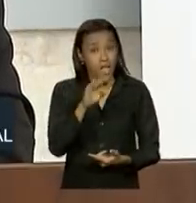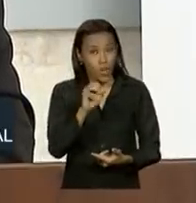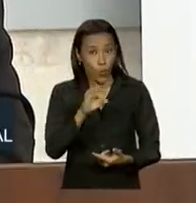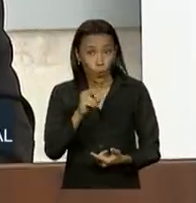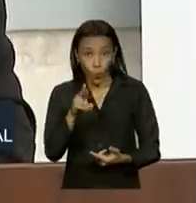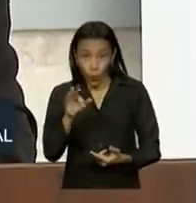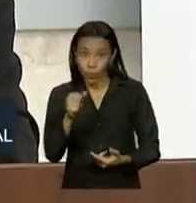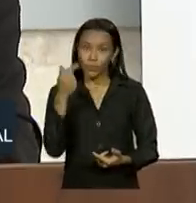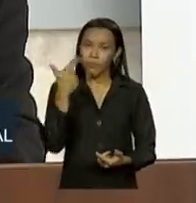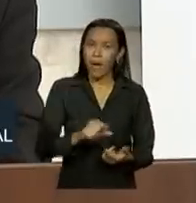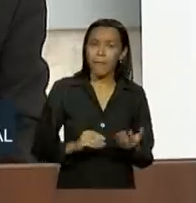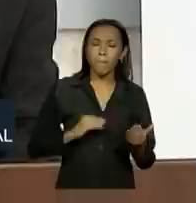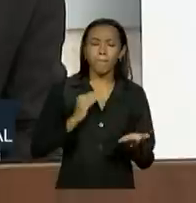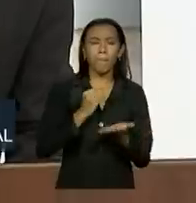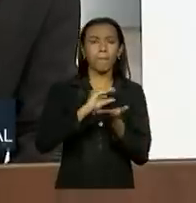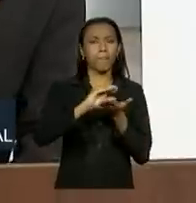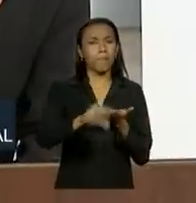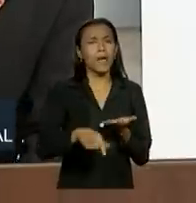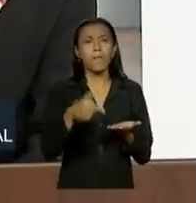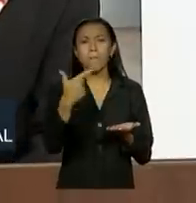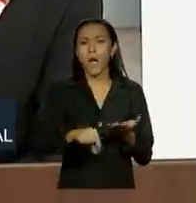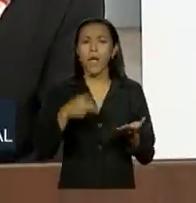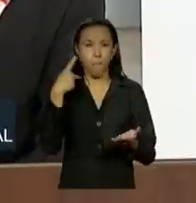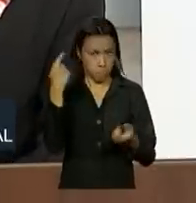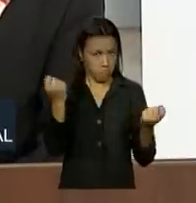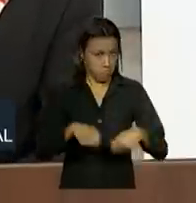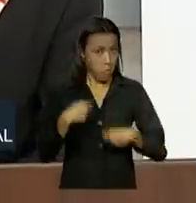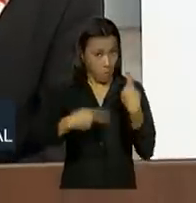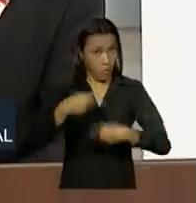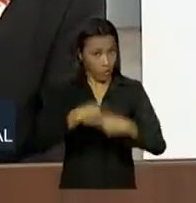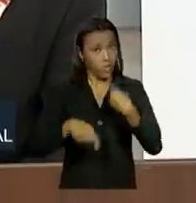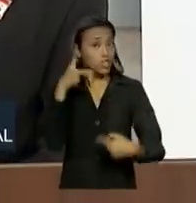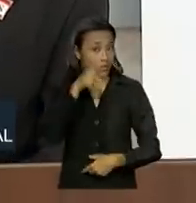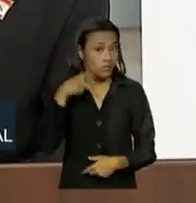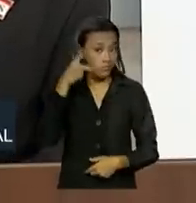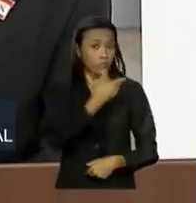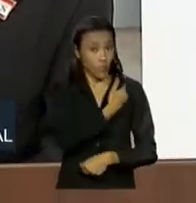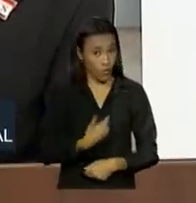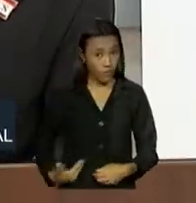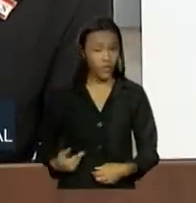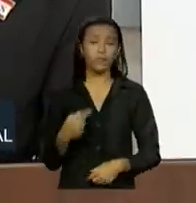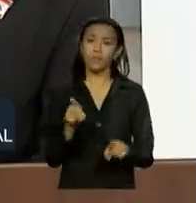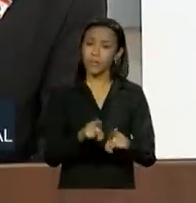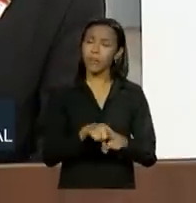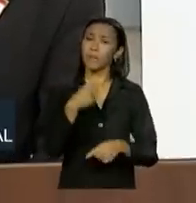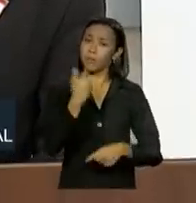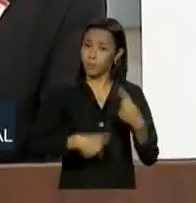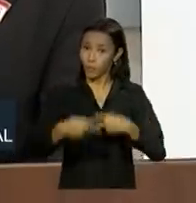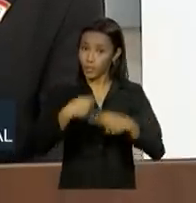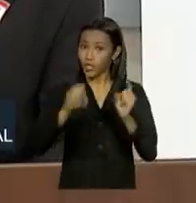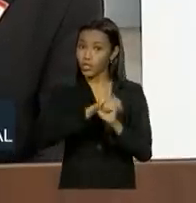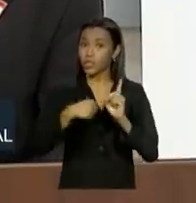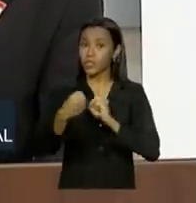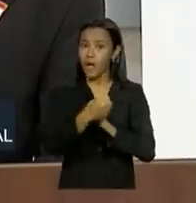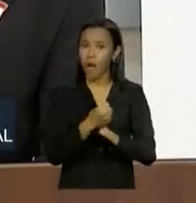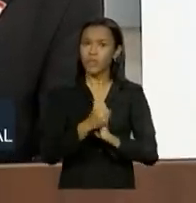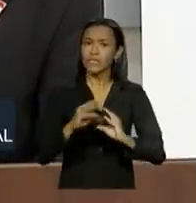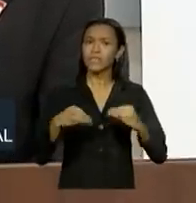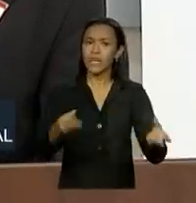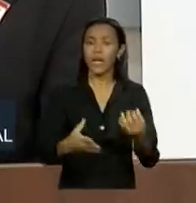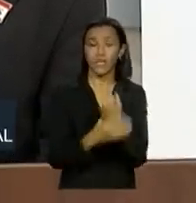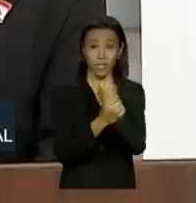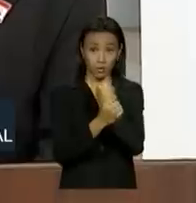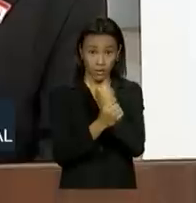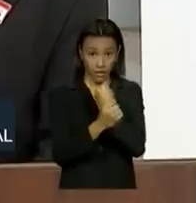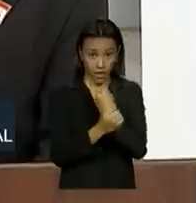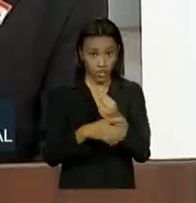que nós possamos ter políticas públicas e políticas sociais que façam com que aquela seguridade social aprovada